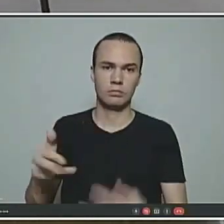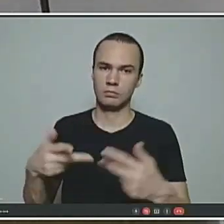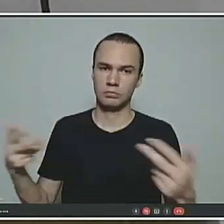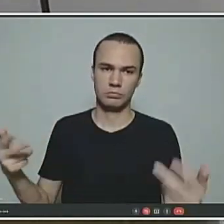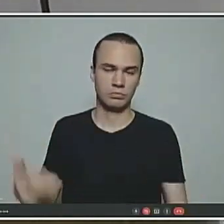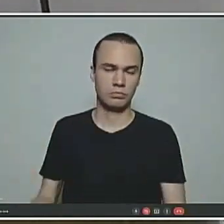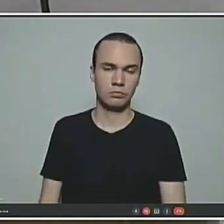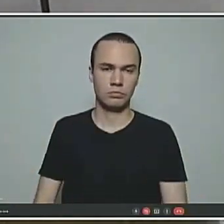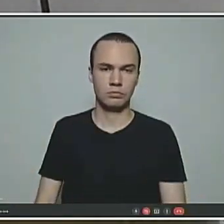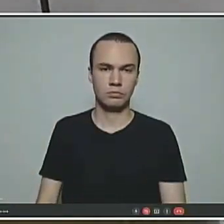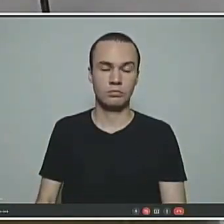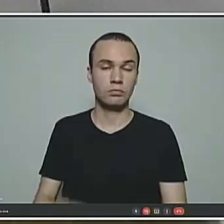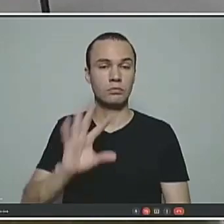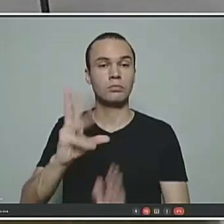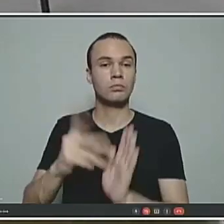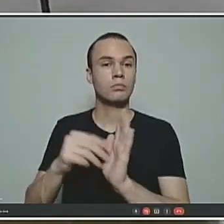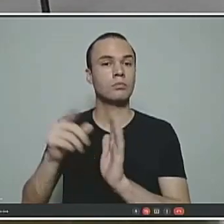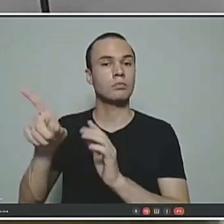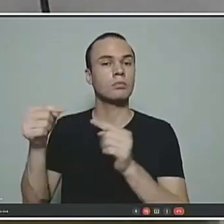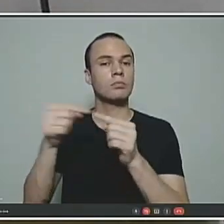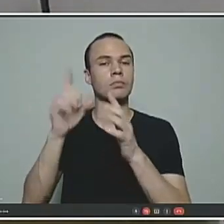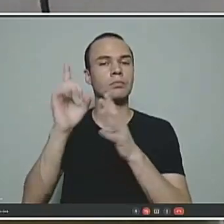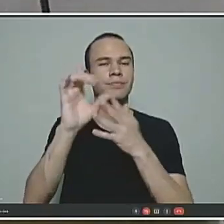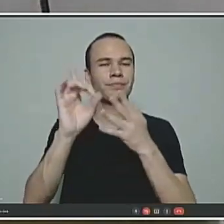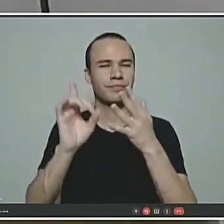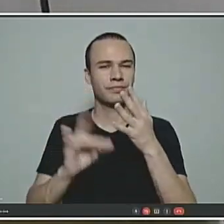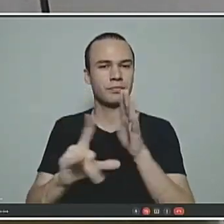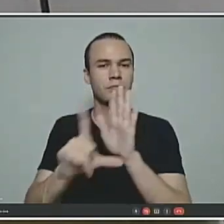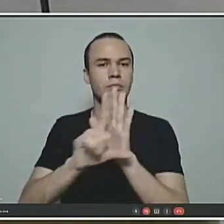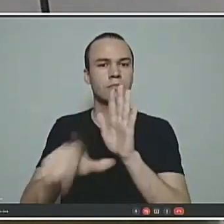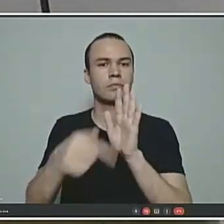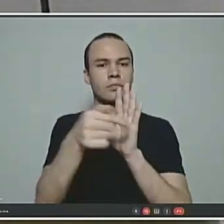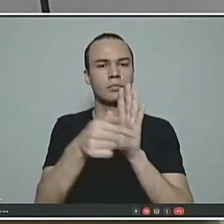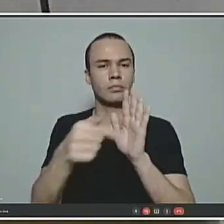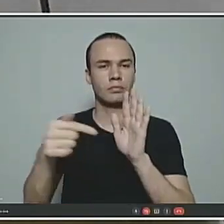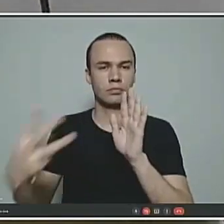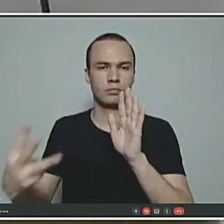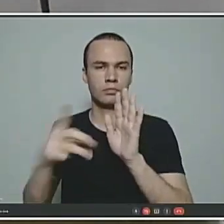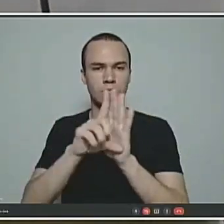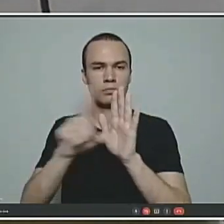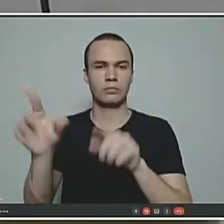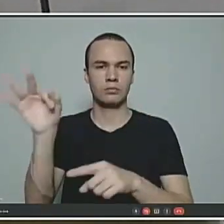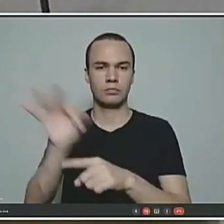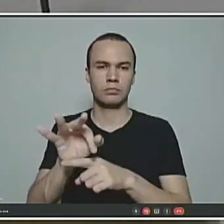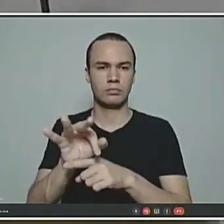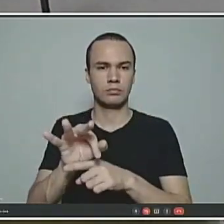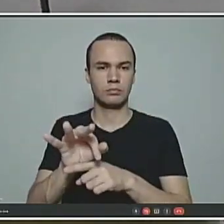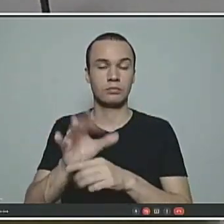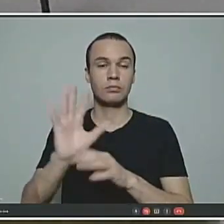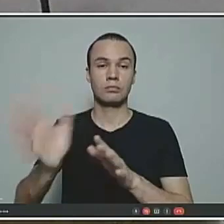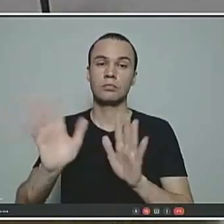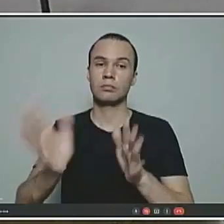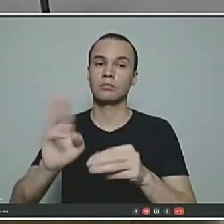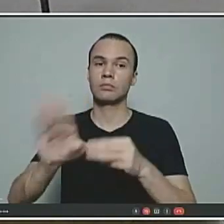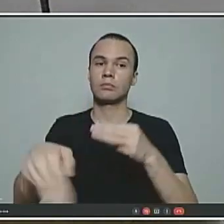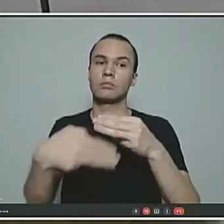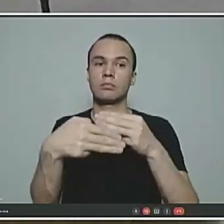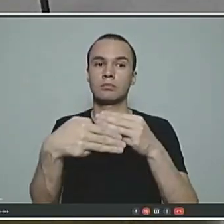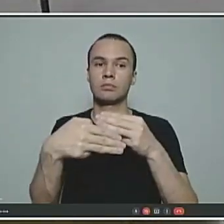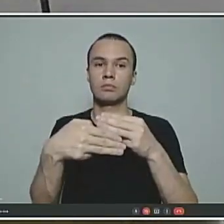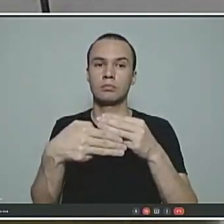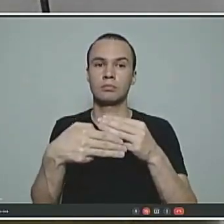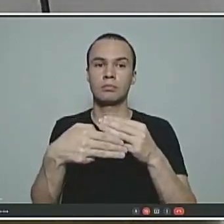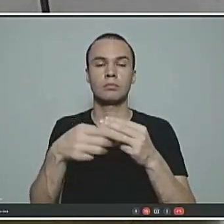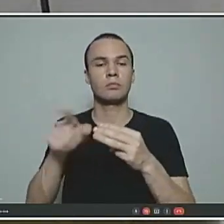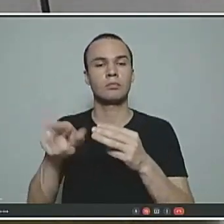mental, enfim, todas aquelas elencadas nessa lei 7713, que é uma lei federal. E aí incluíram, incluíram esse inciso